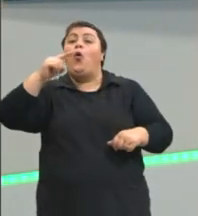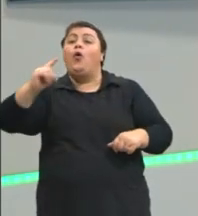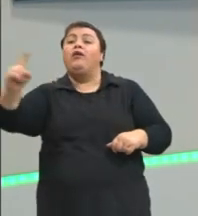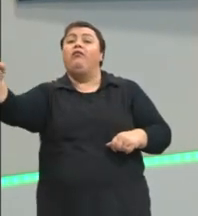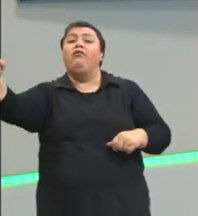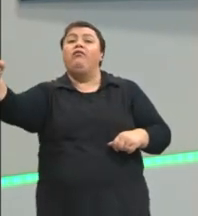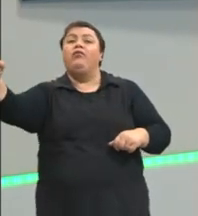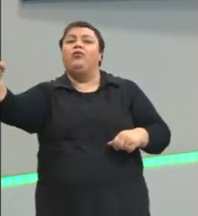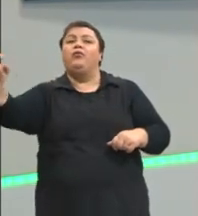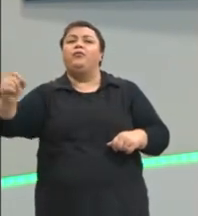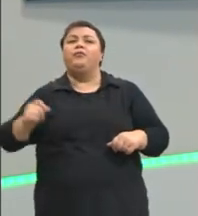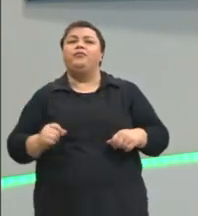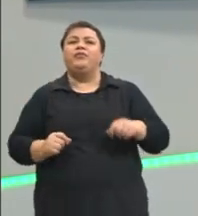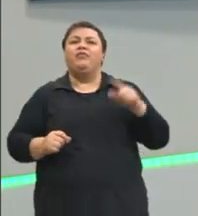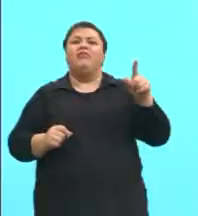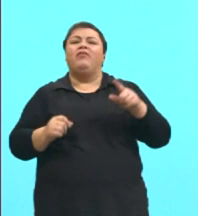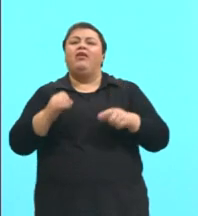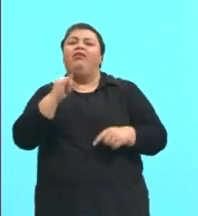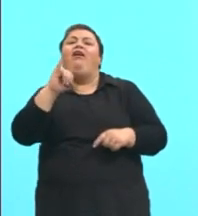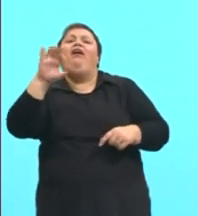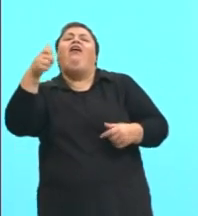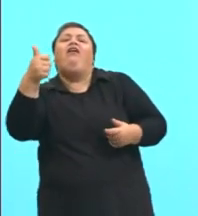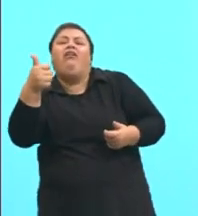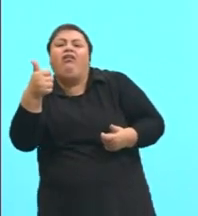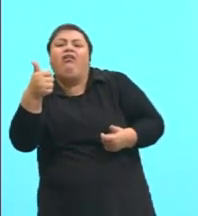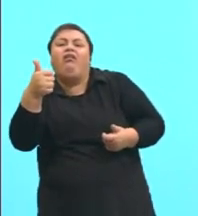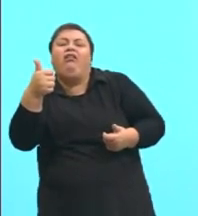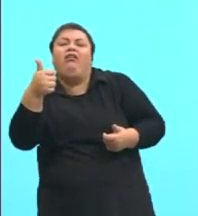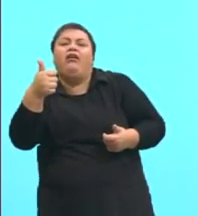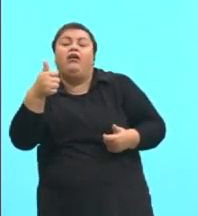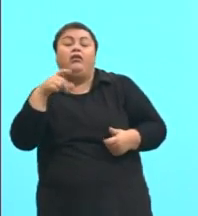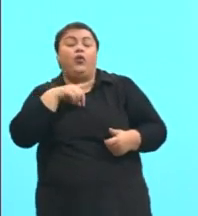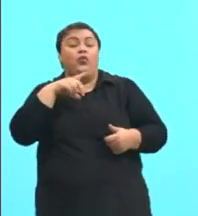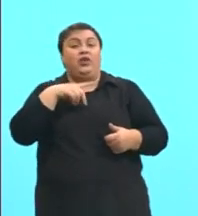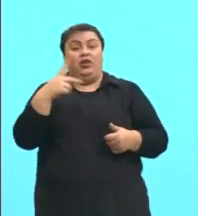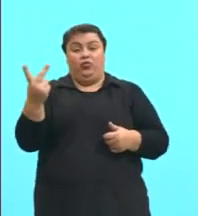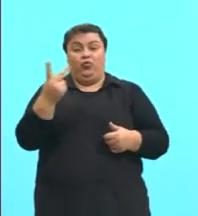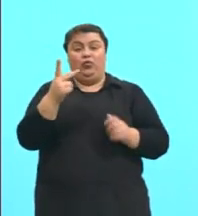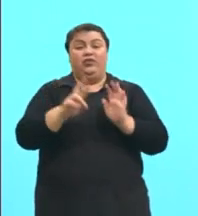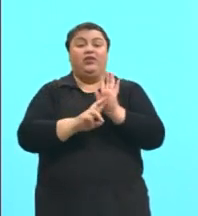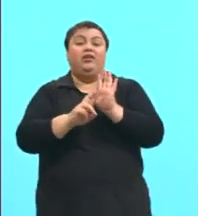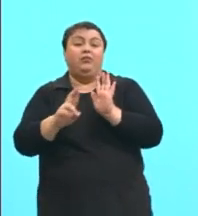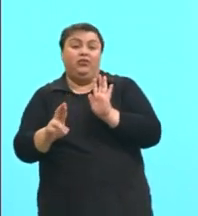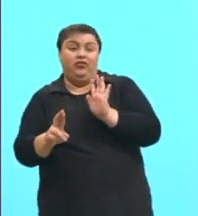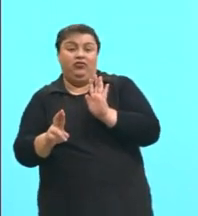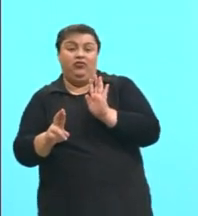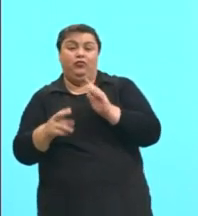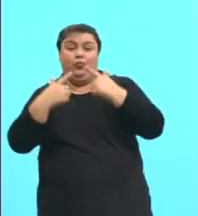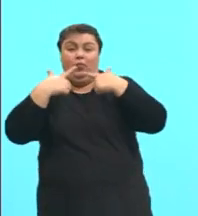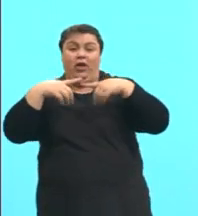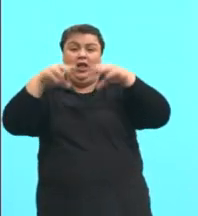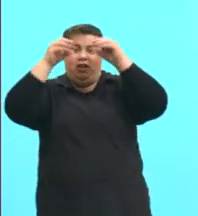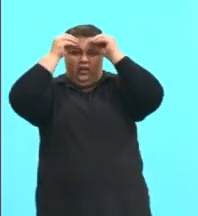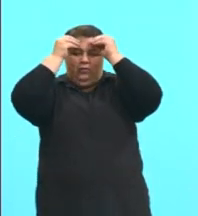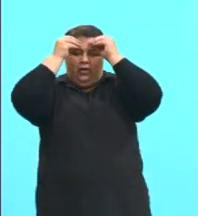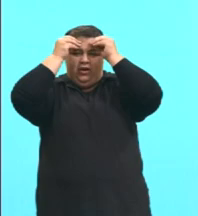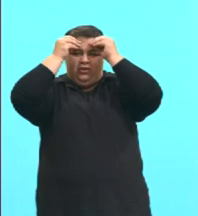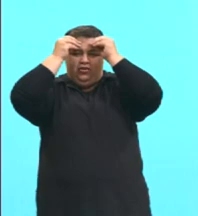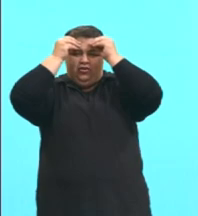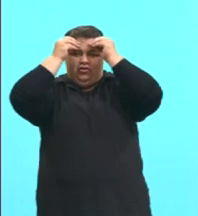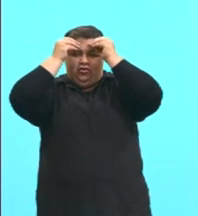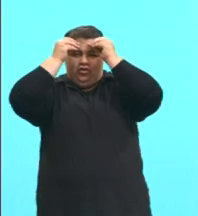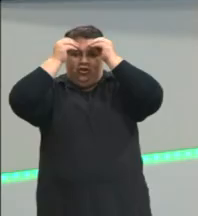Olha esse e aí, cara? Então, a gente tem ali representatividade de uma linguagem muito mais